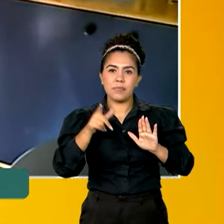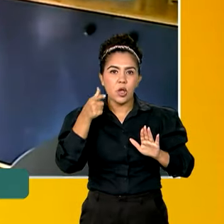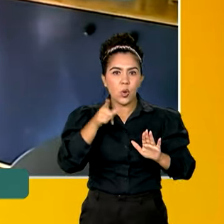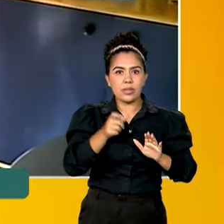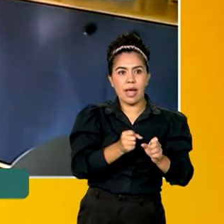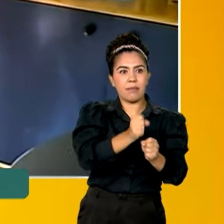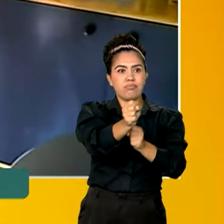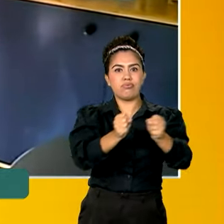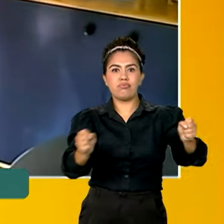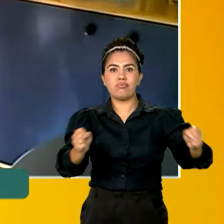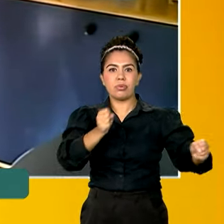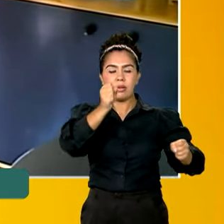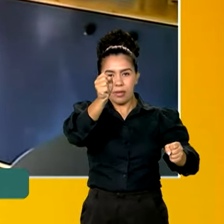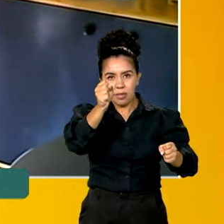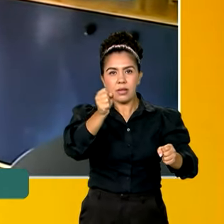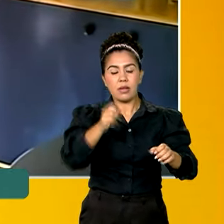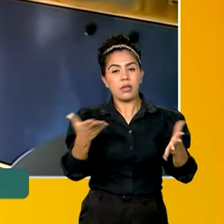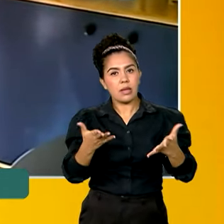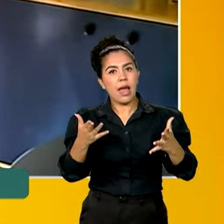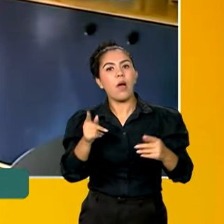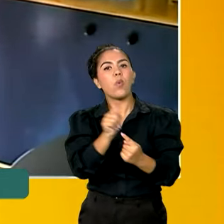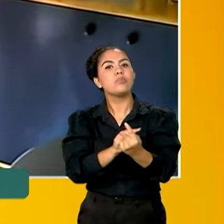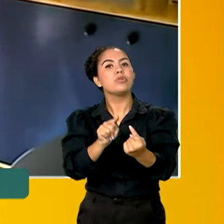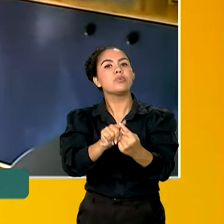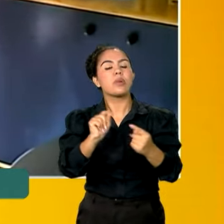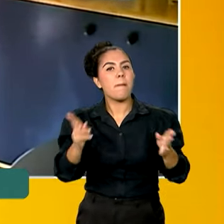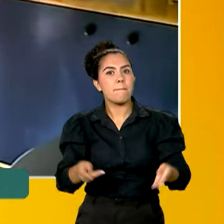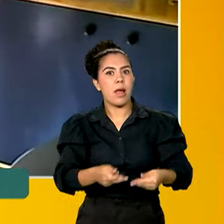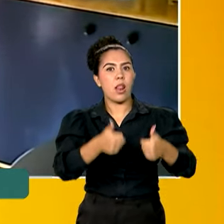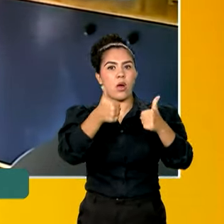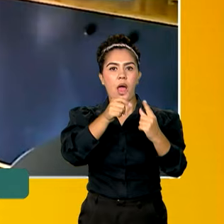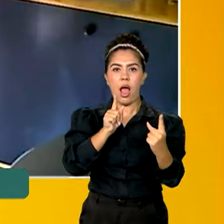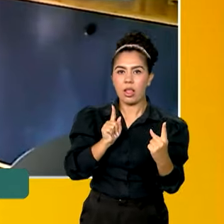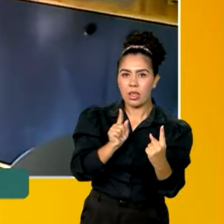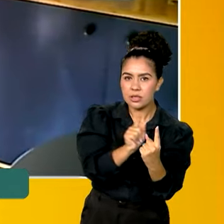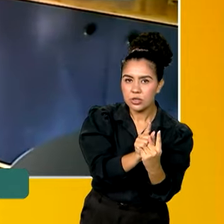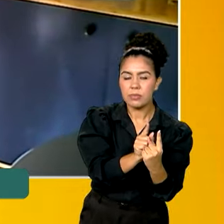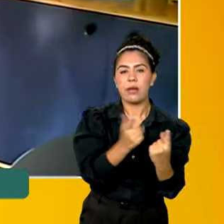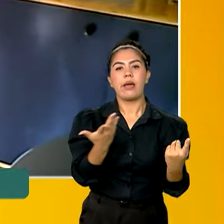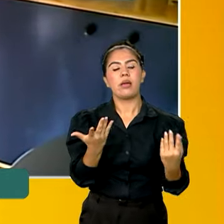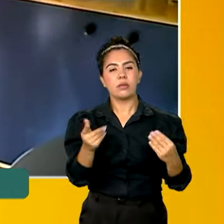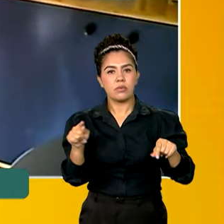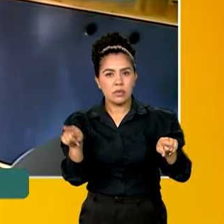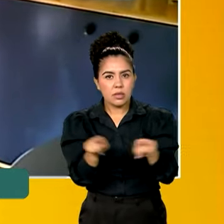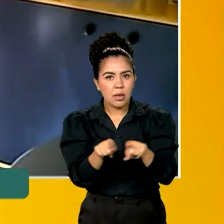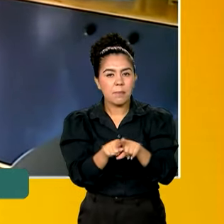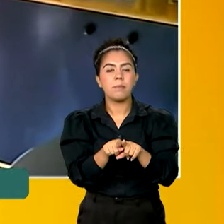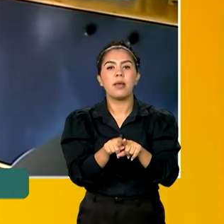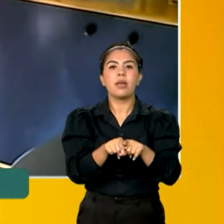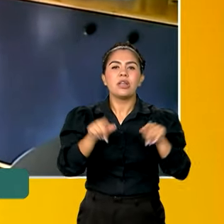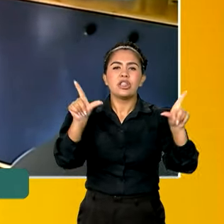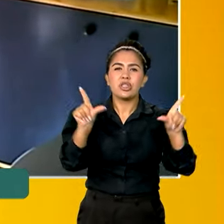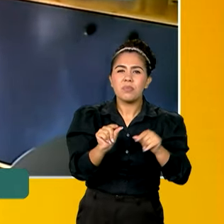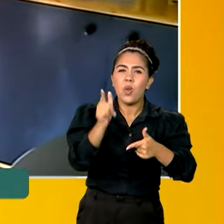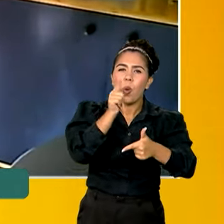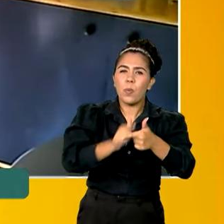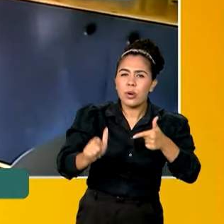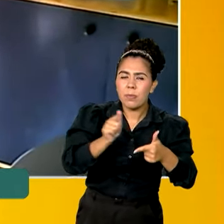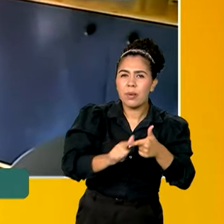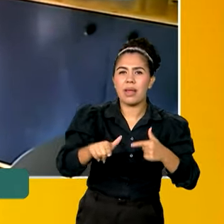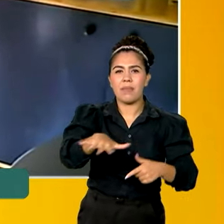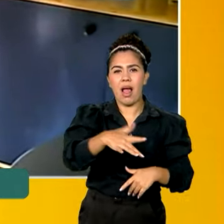traz repercussão em melhorar o atendimento, traz repercussão em diminuir aqueles problemas de saúde que se